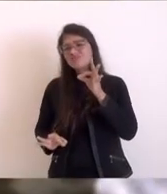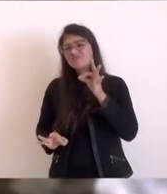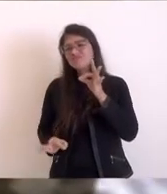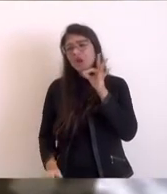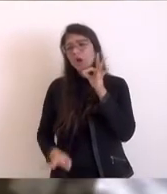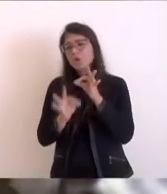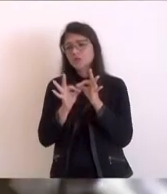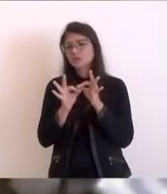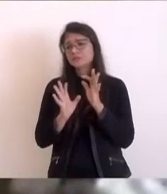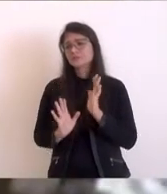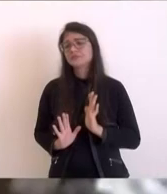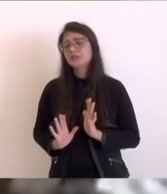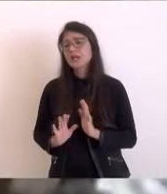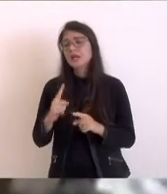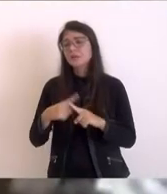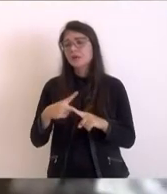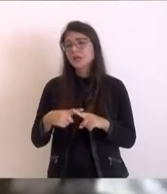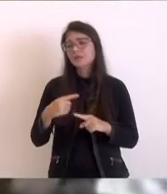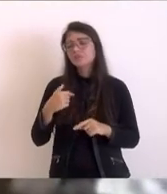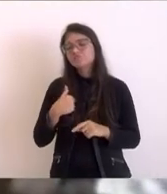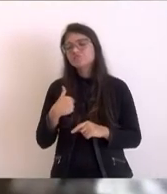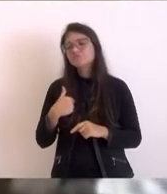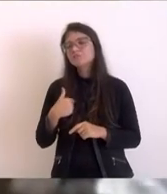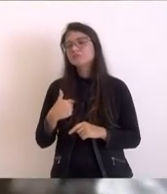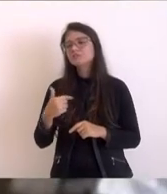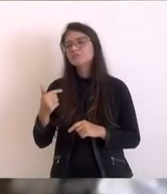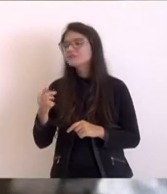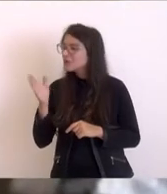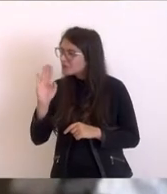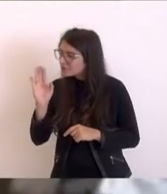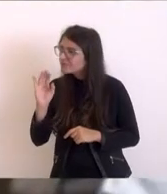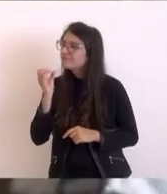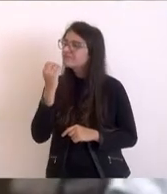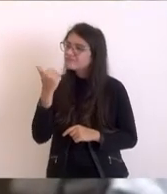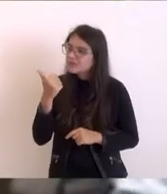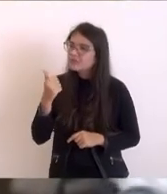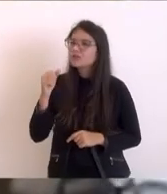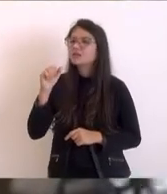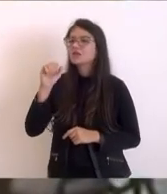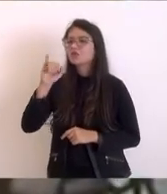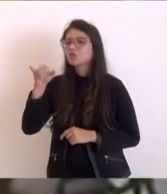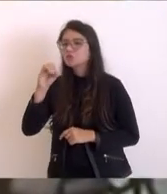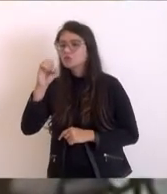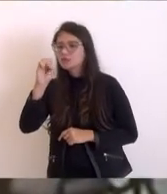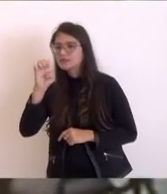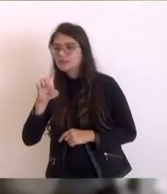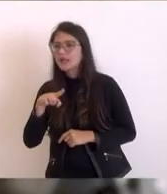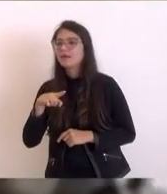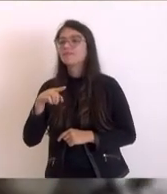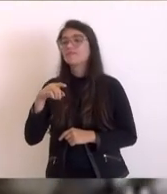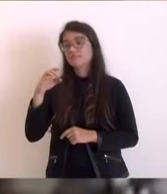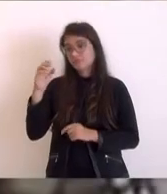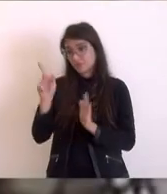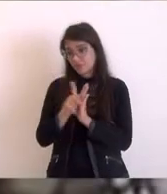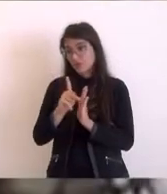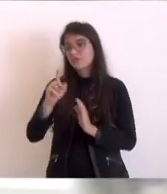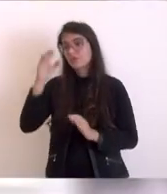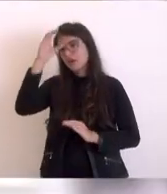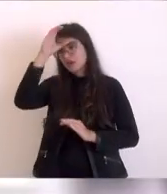saudação ao nosso prefeito Zé Bonifácio para a extensão a todos os prefeitos e prefeitas aqui, secretários, vereadores,